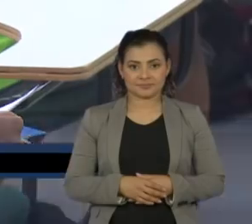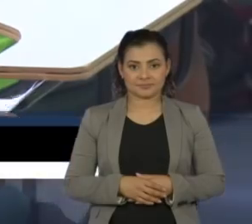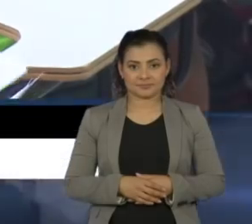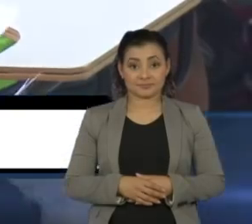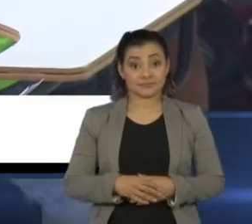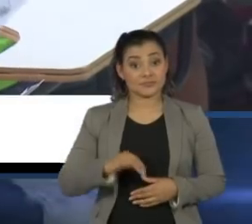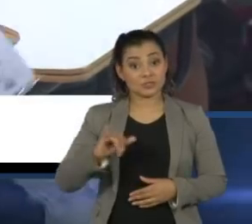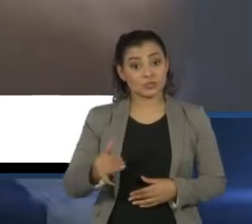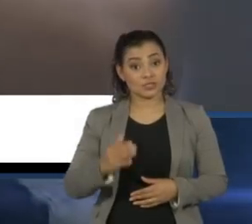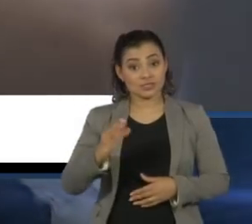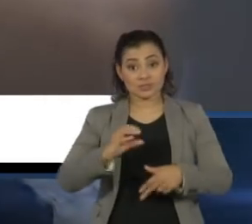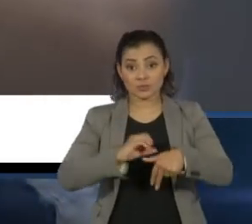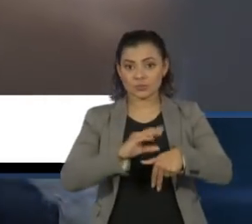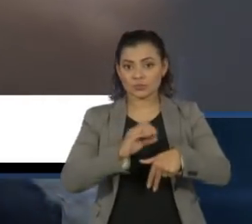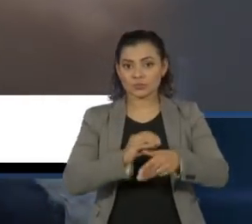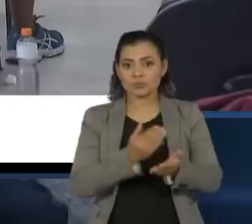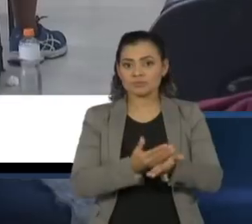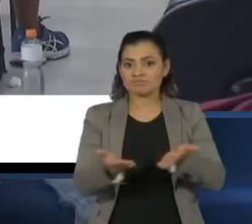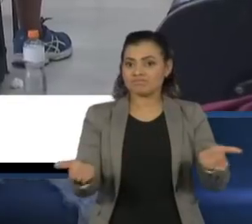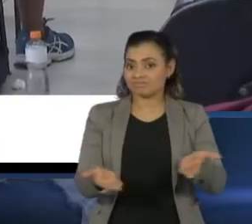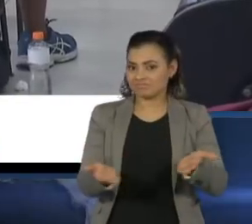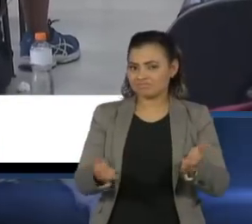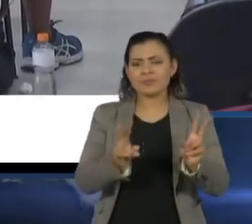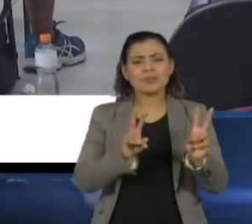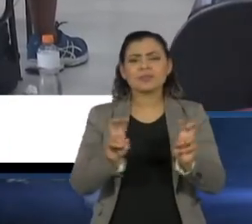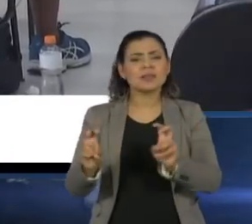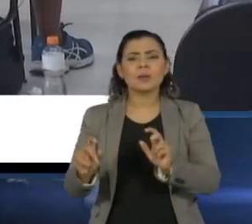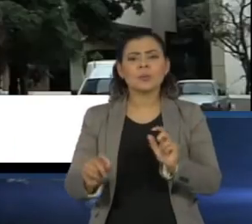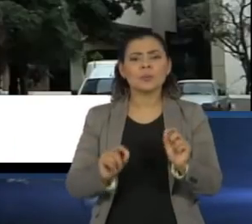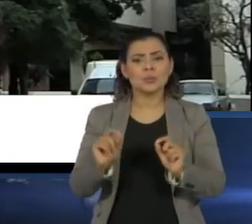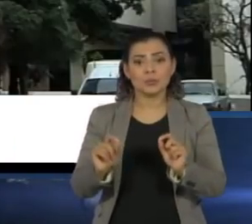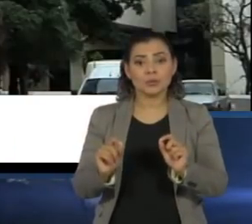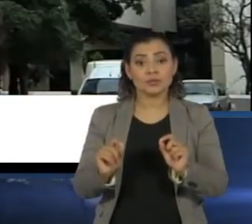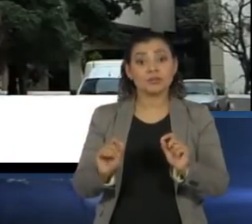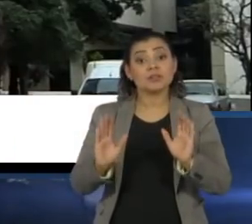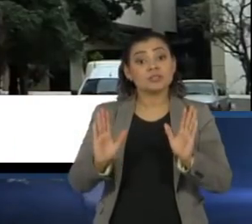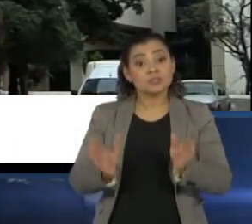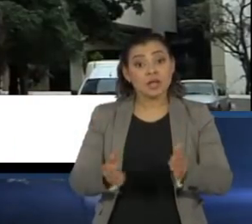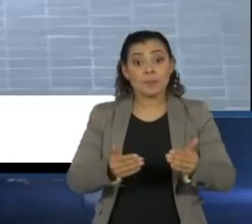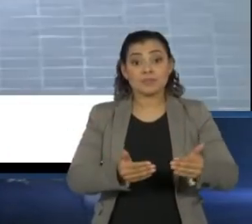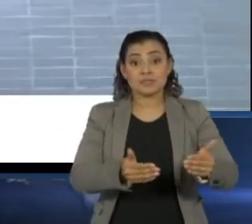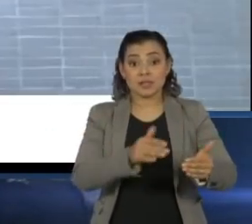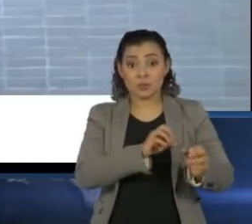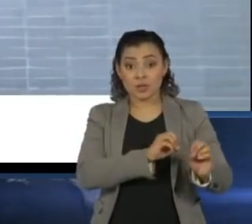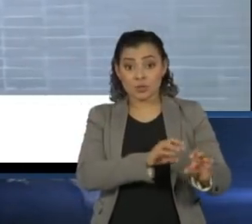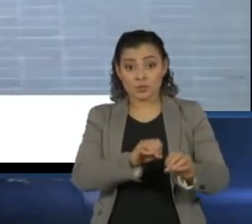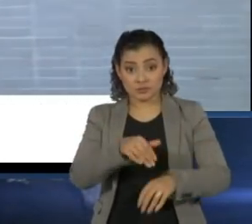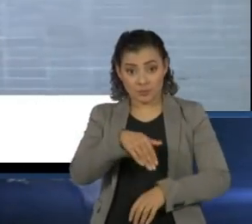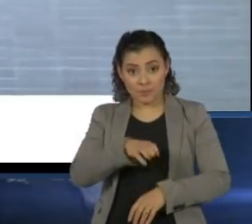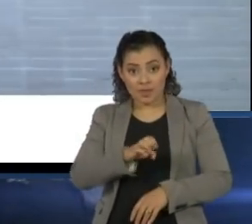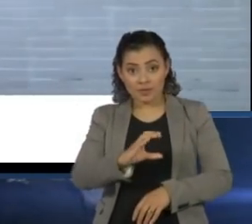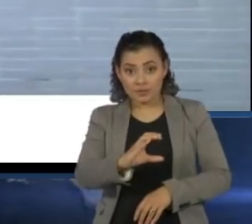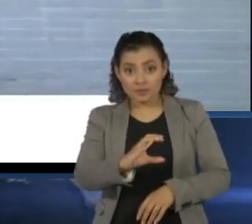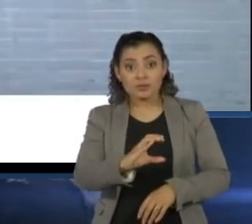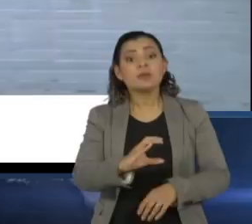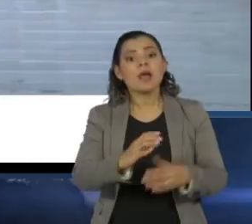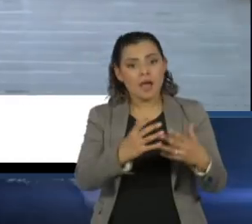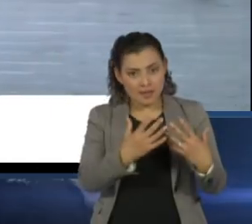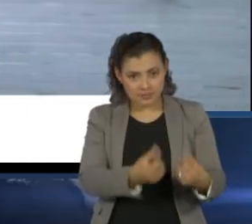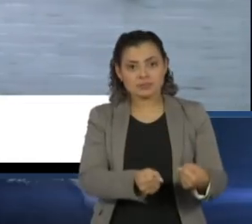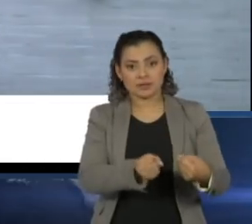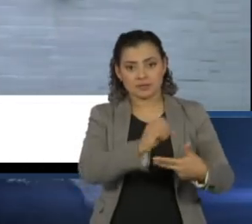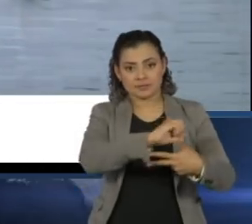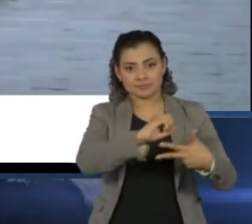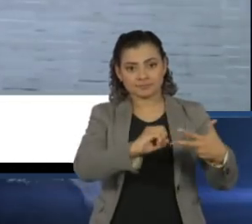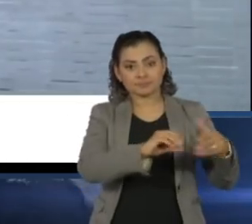O Jornal da Cultura está começando e traz os seguintes destaques. O Ministério da Educação cede a pressões e adia o Exame